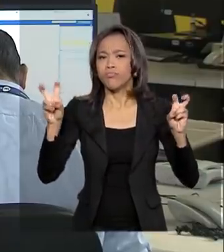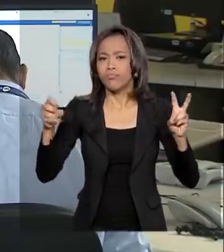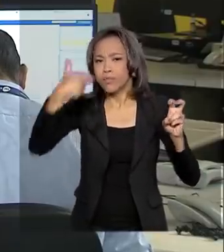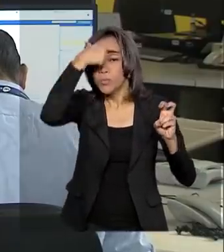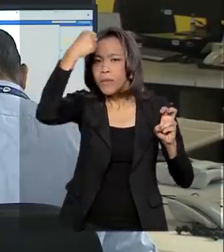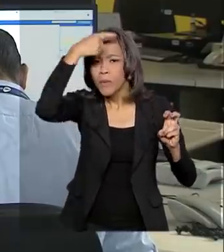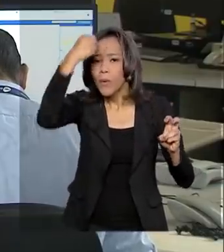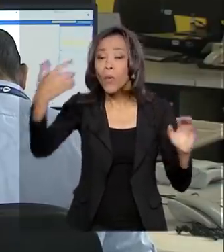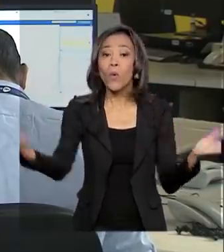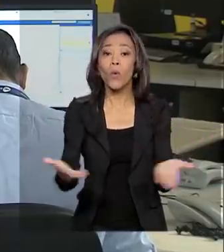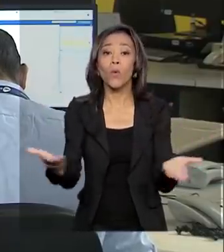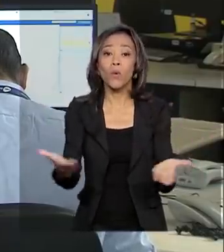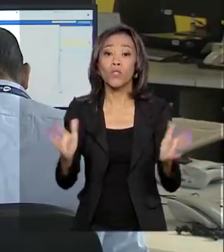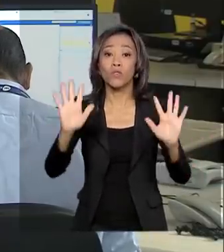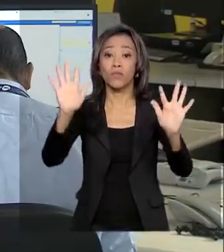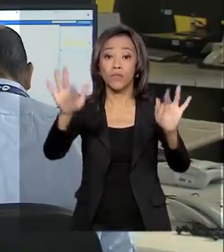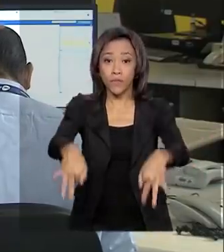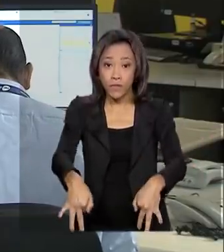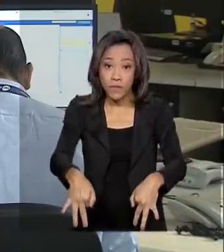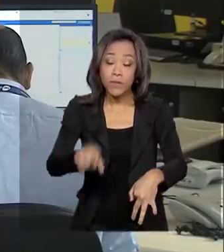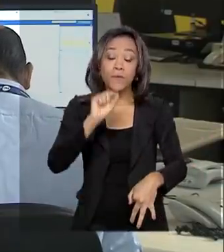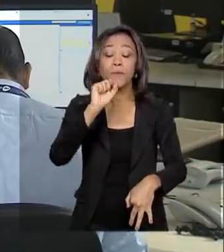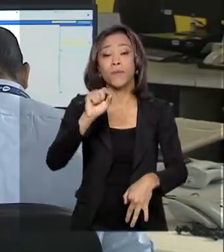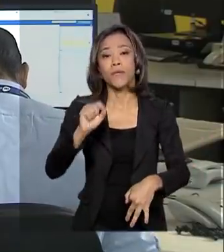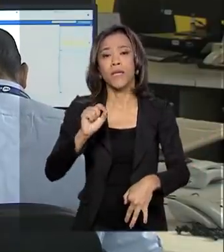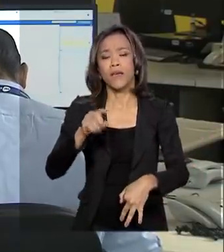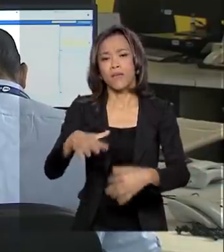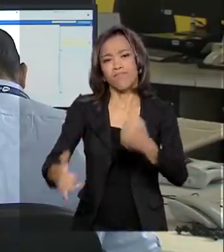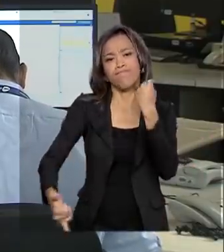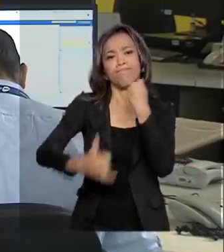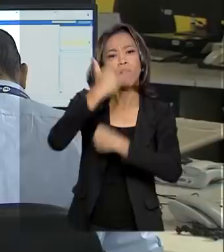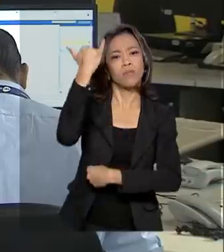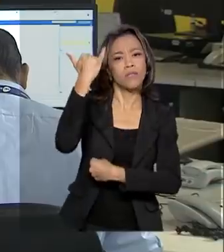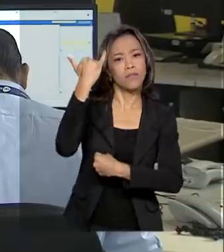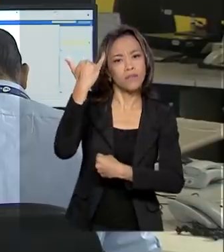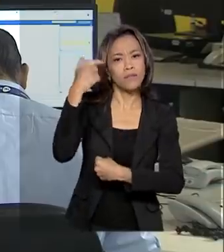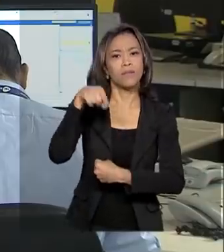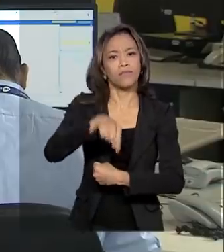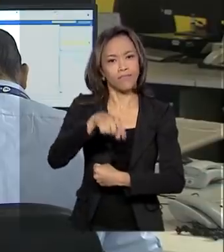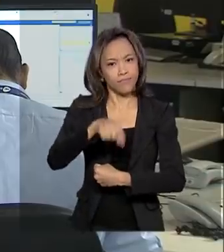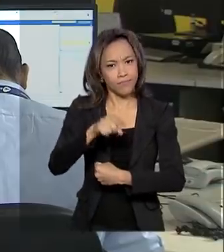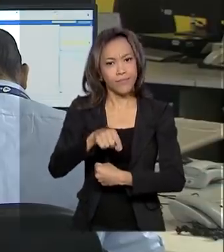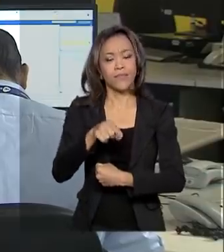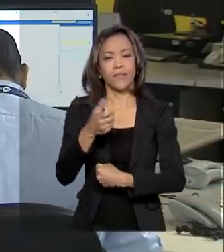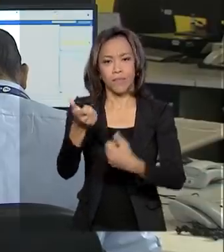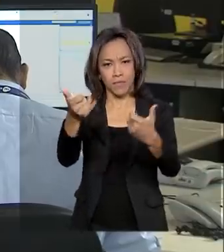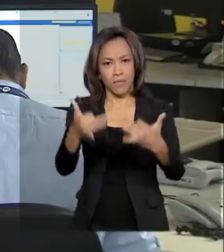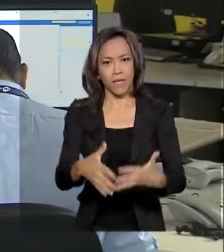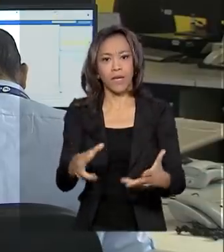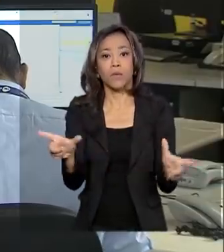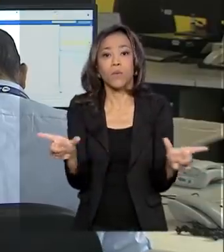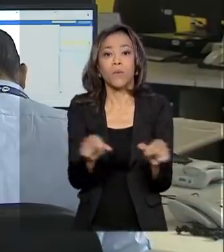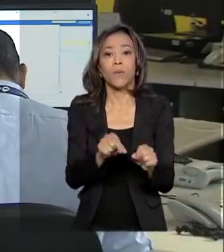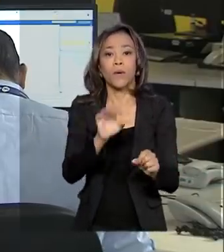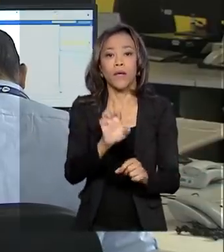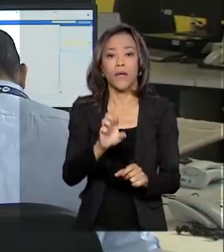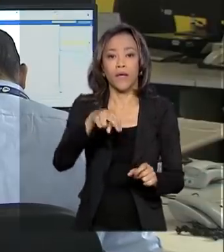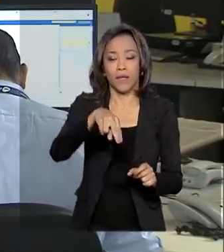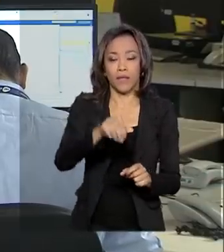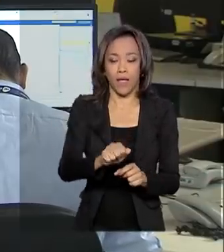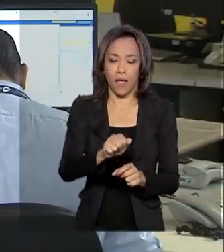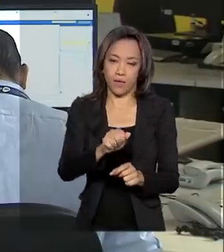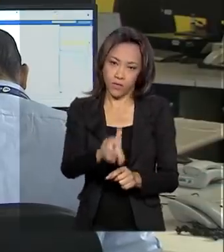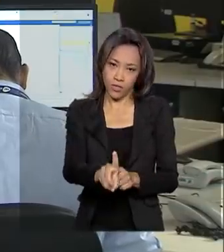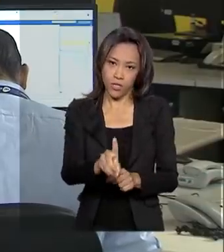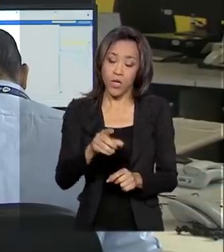termina hoje o prazo para justificar a ausência no Exame Nacional de Desempenho dos Estudantes, o ENAD. O registro